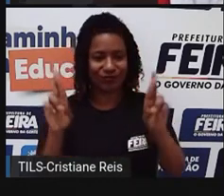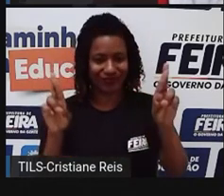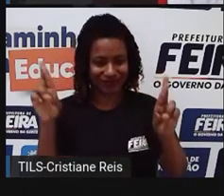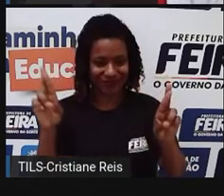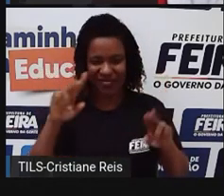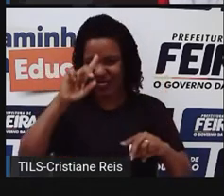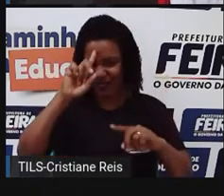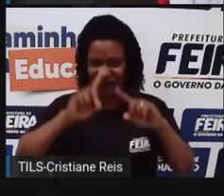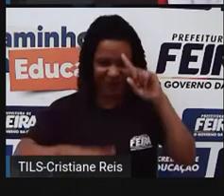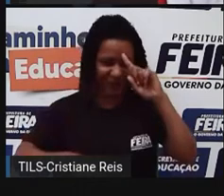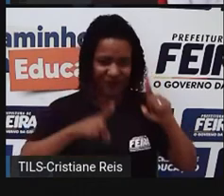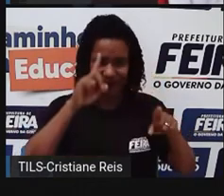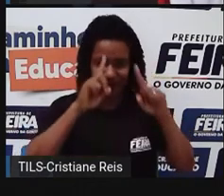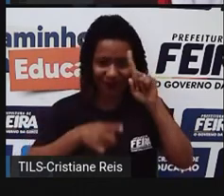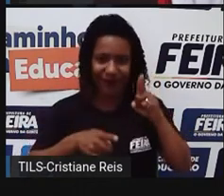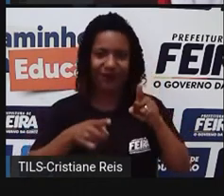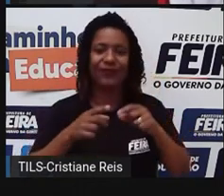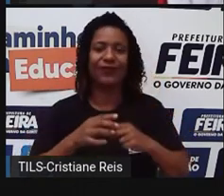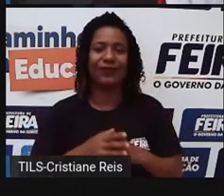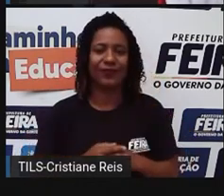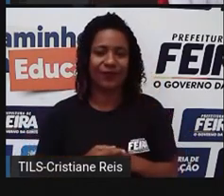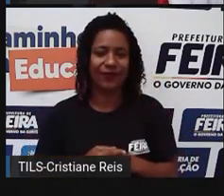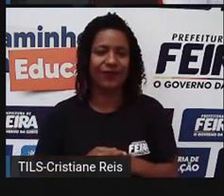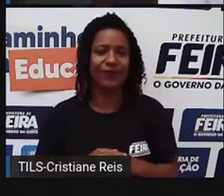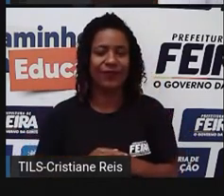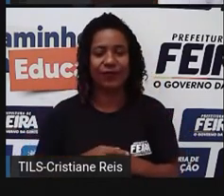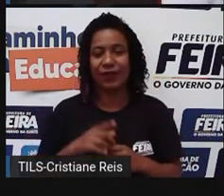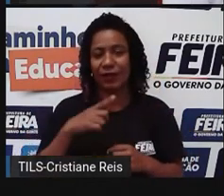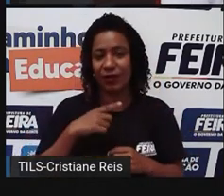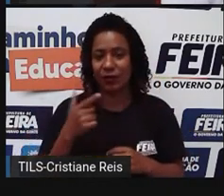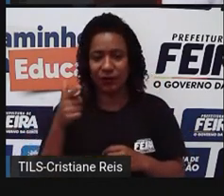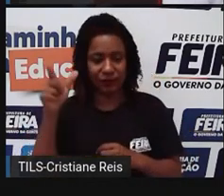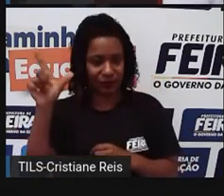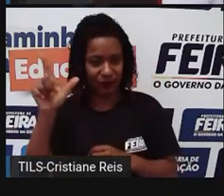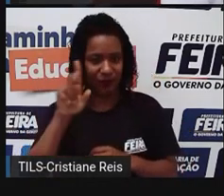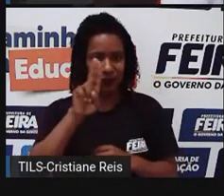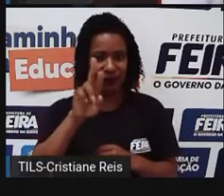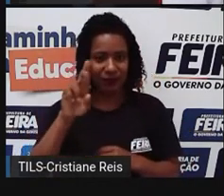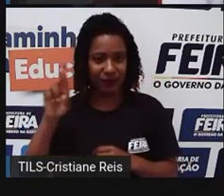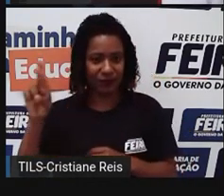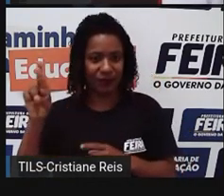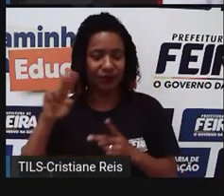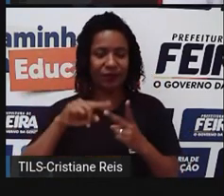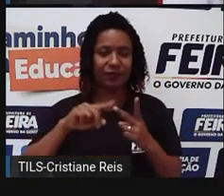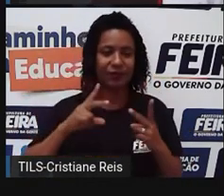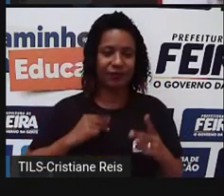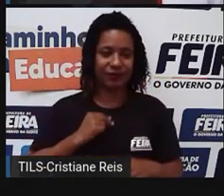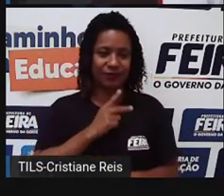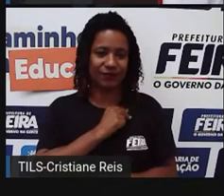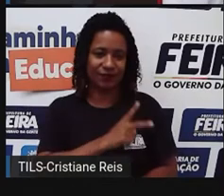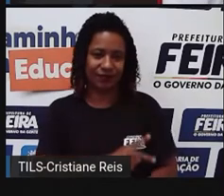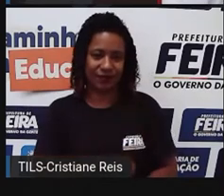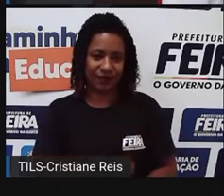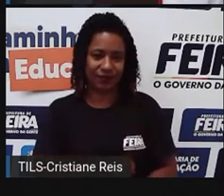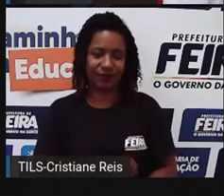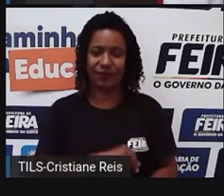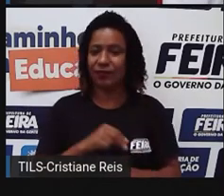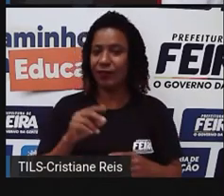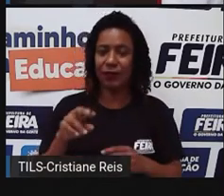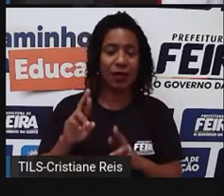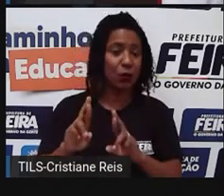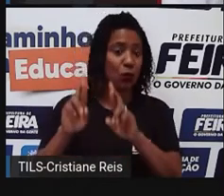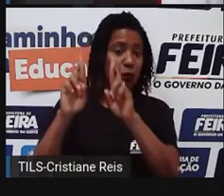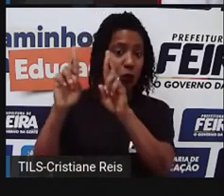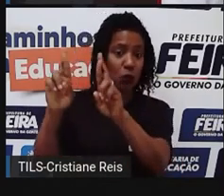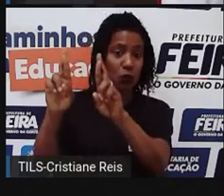essa outra parte ali, né, representada pela União Soviética, pela China, eram os outros espaços, mas os